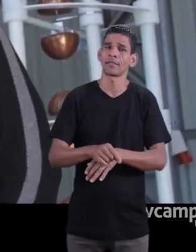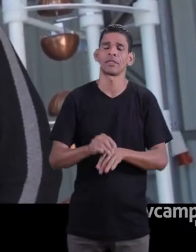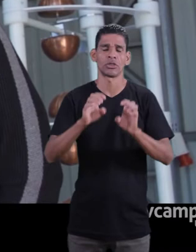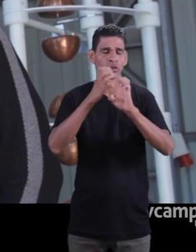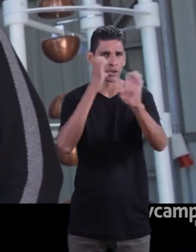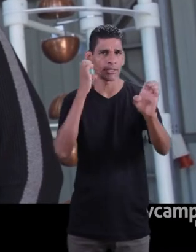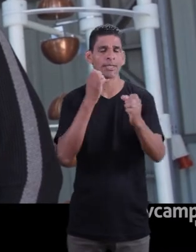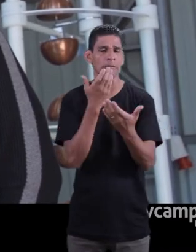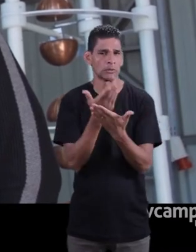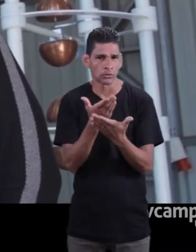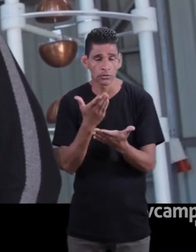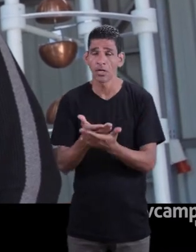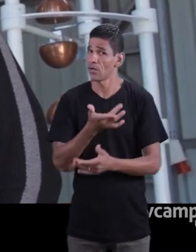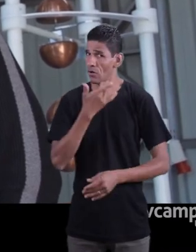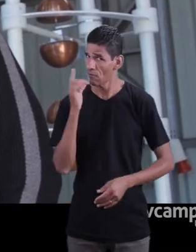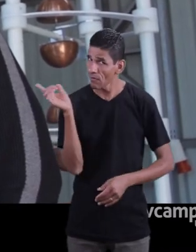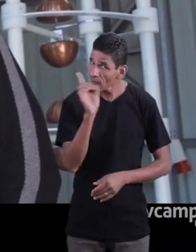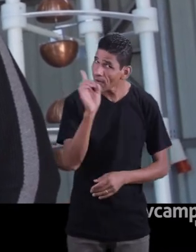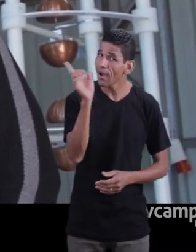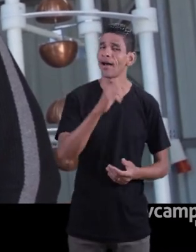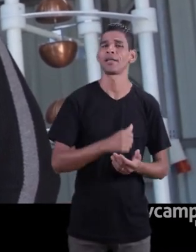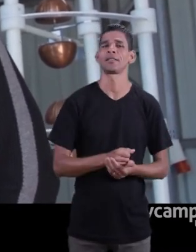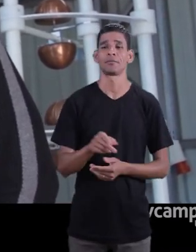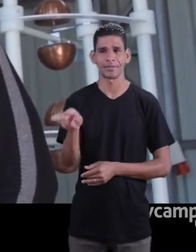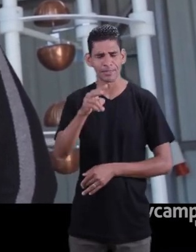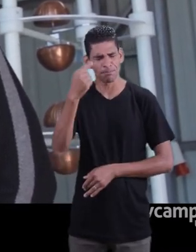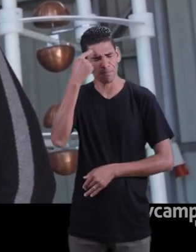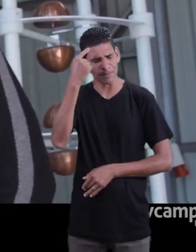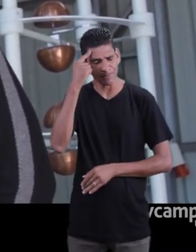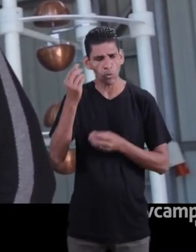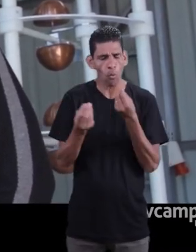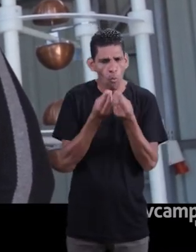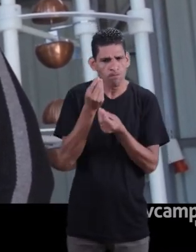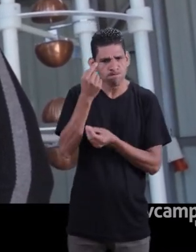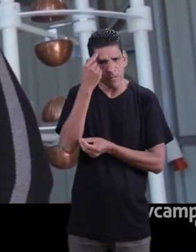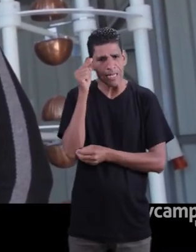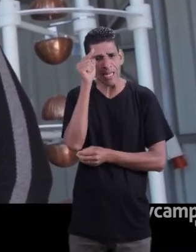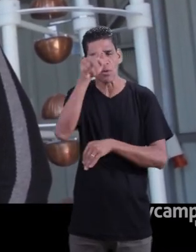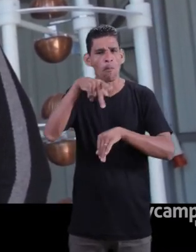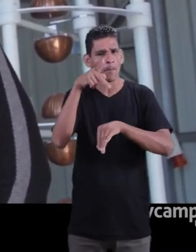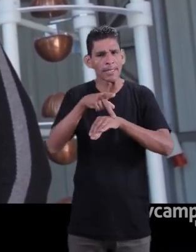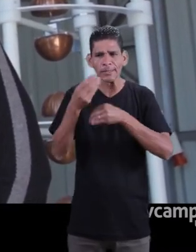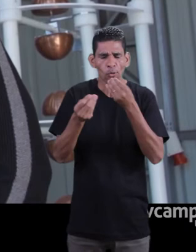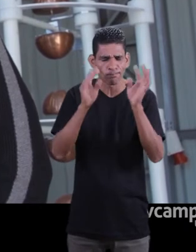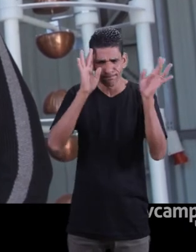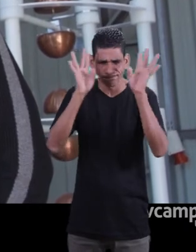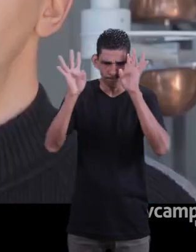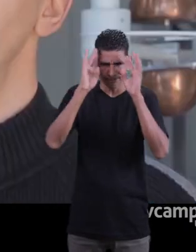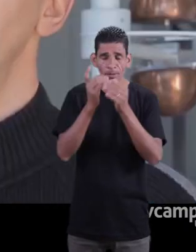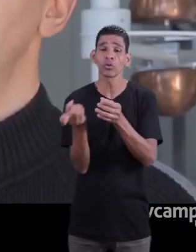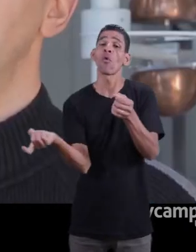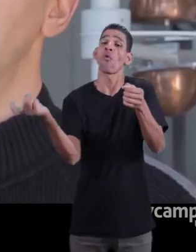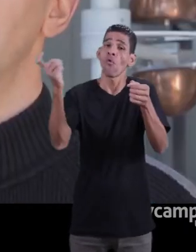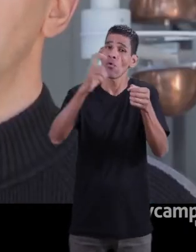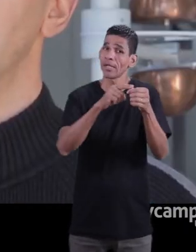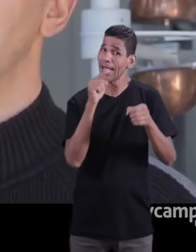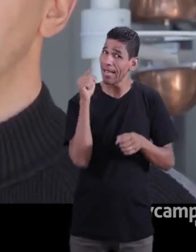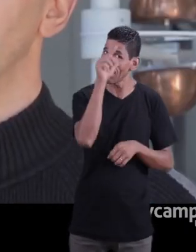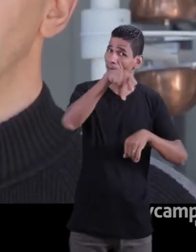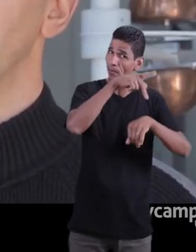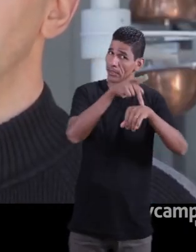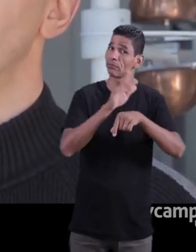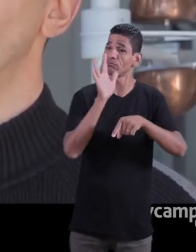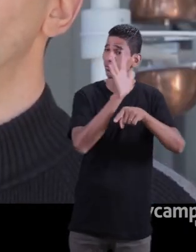num curso de engenharia, que não é um curso fácil. E eles ainda estão pensando em